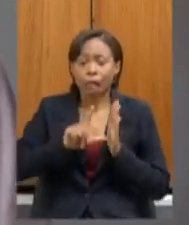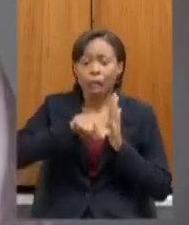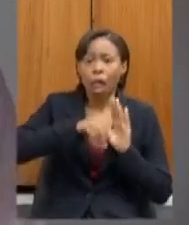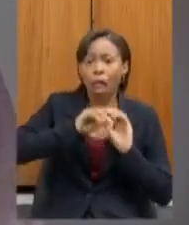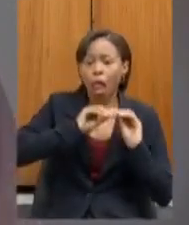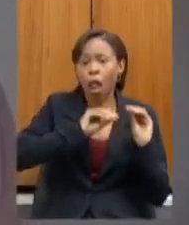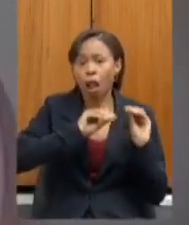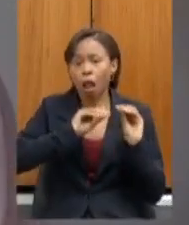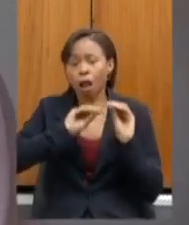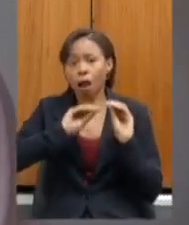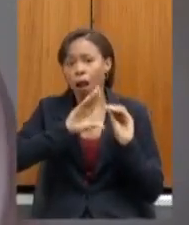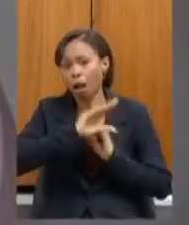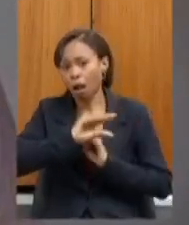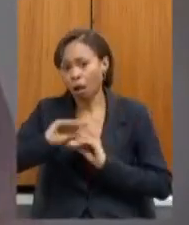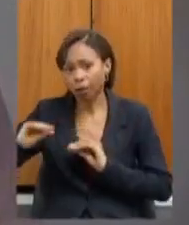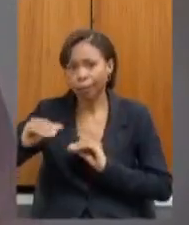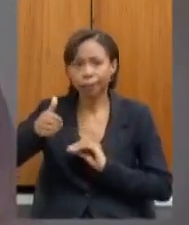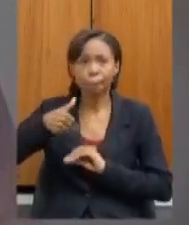conseguimos